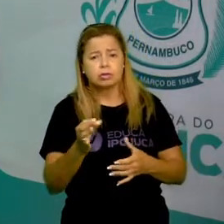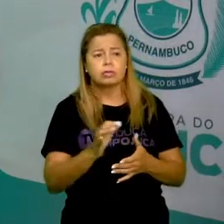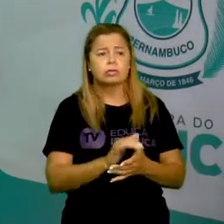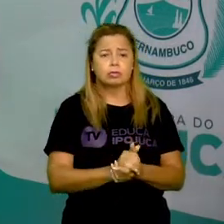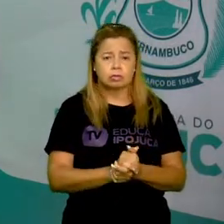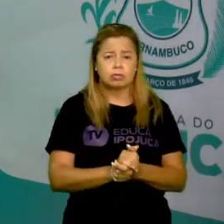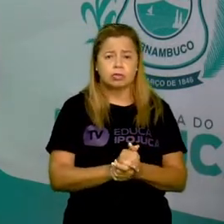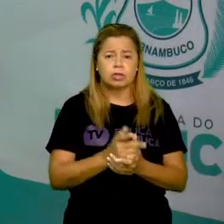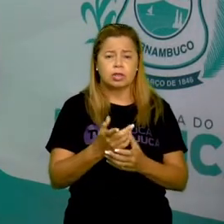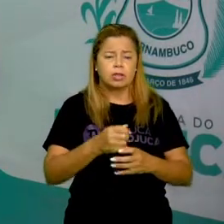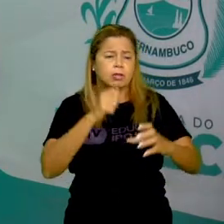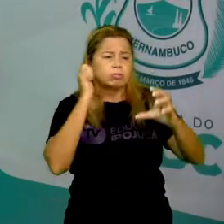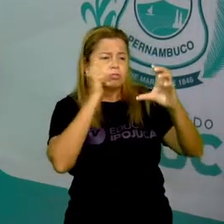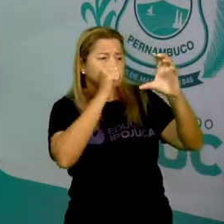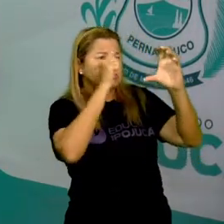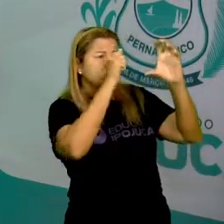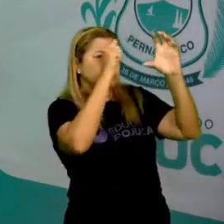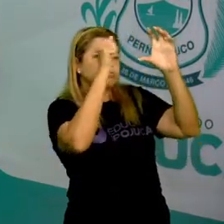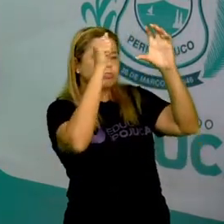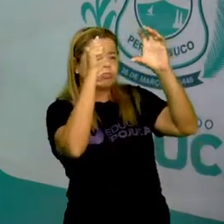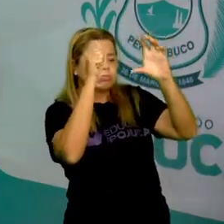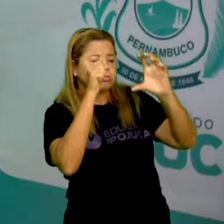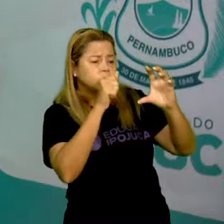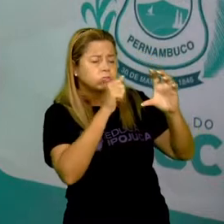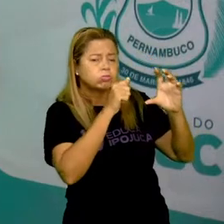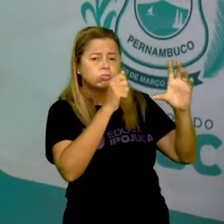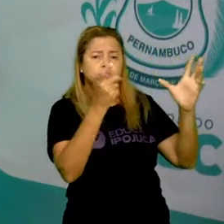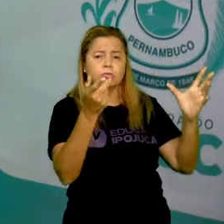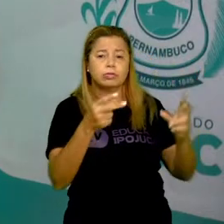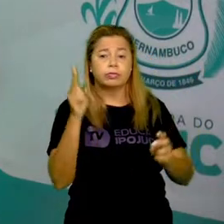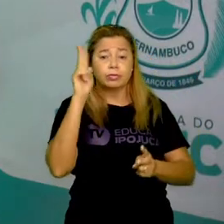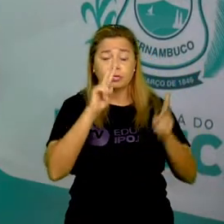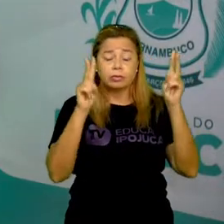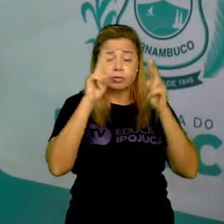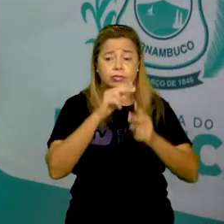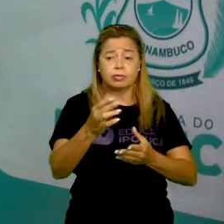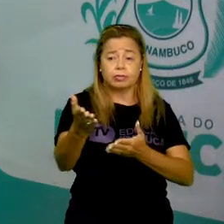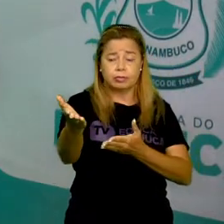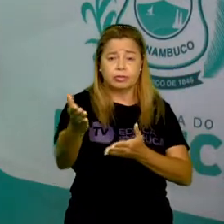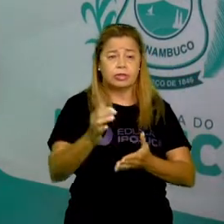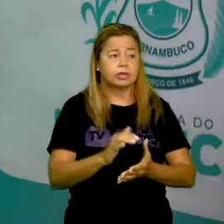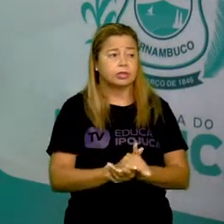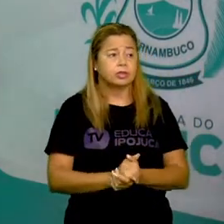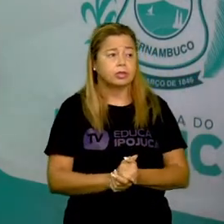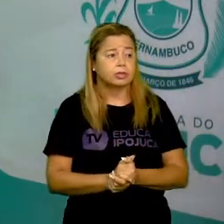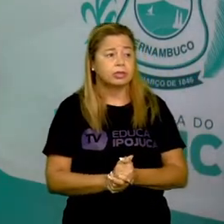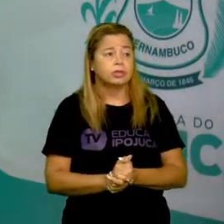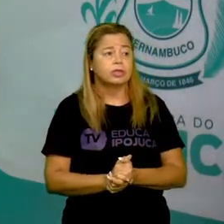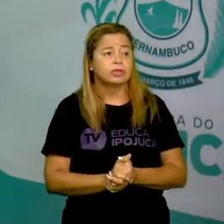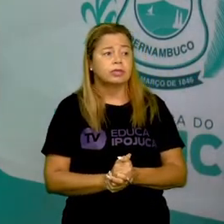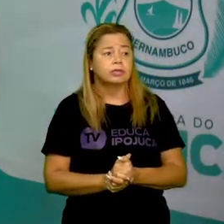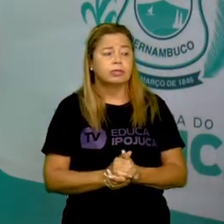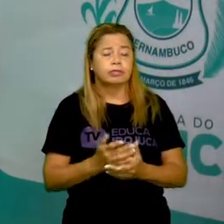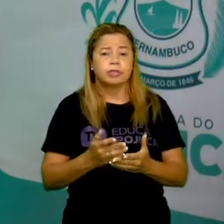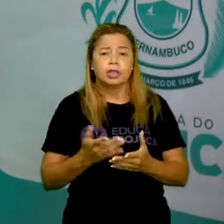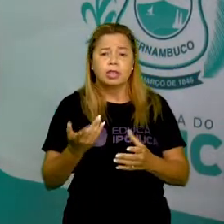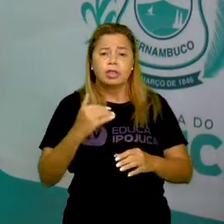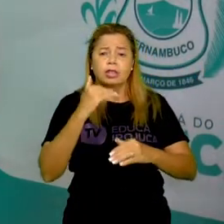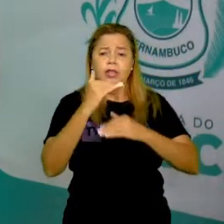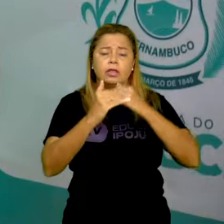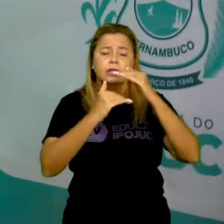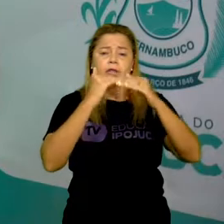naquela expressão artística, como a que a gente pode ver. Essa construção artística aqui,